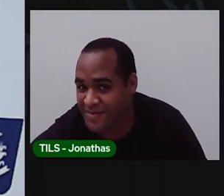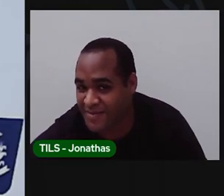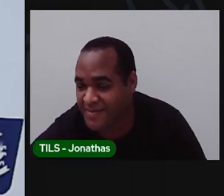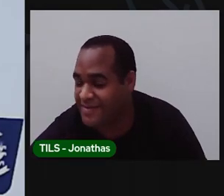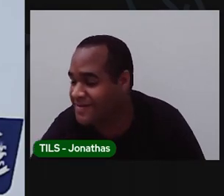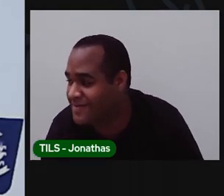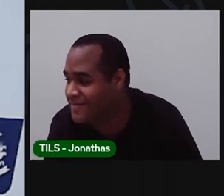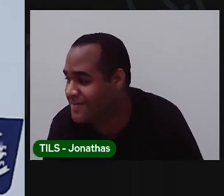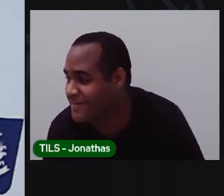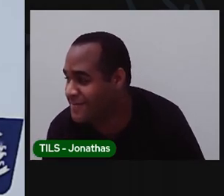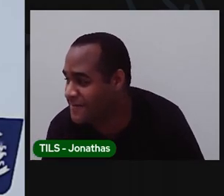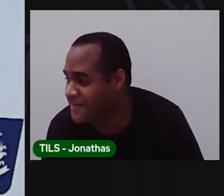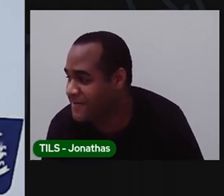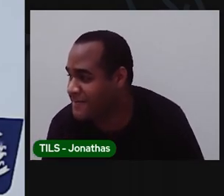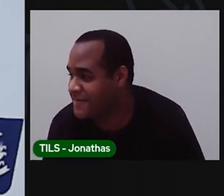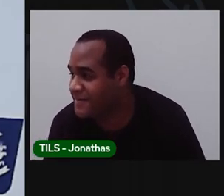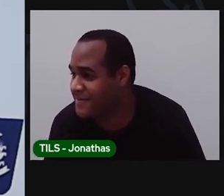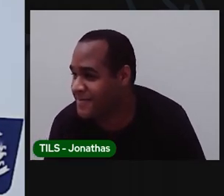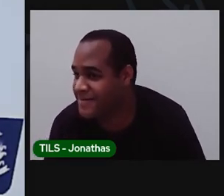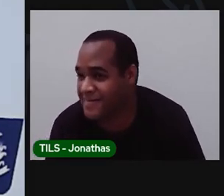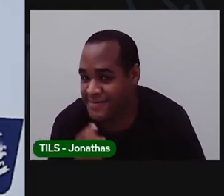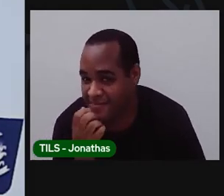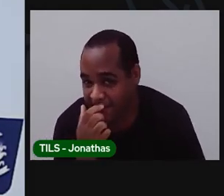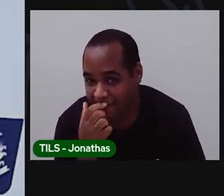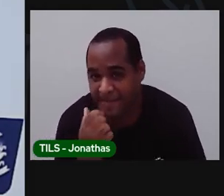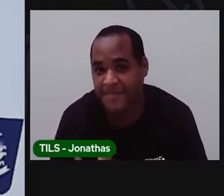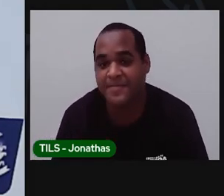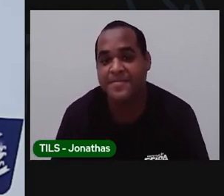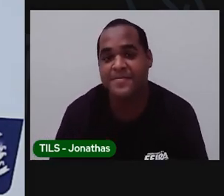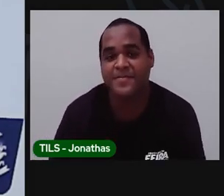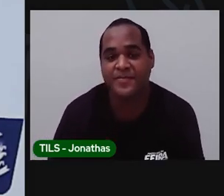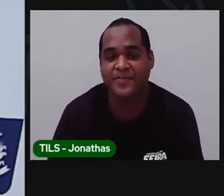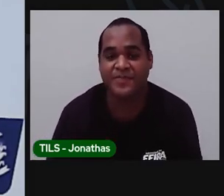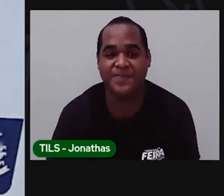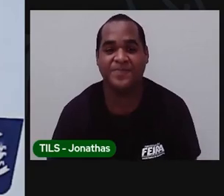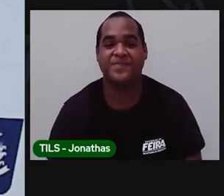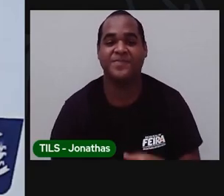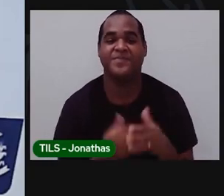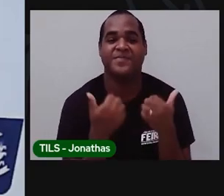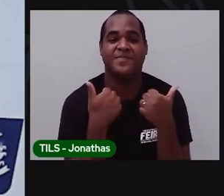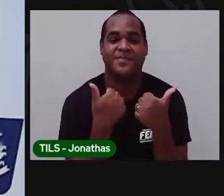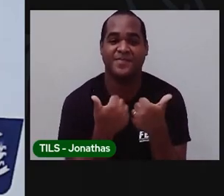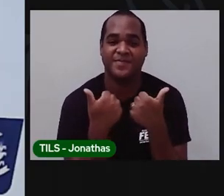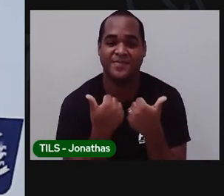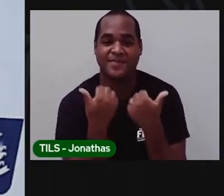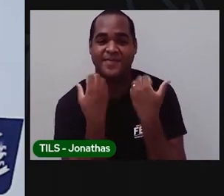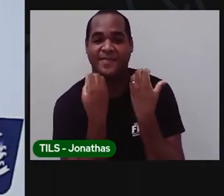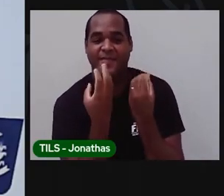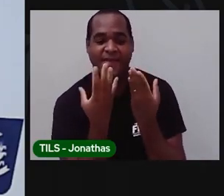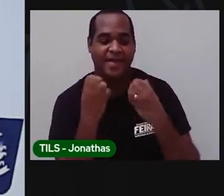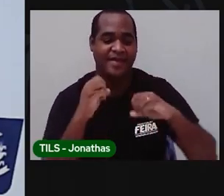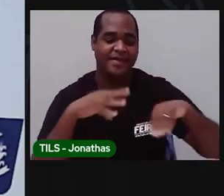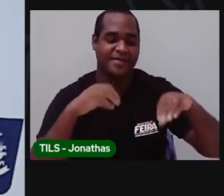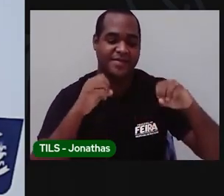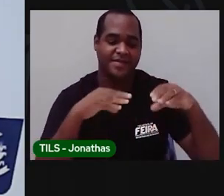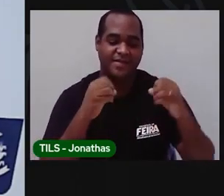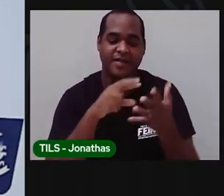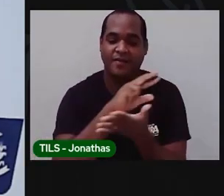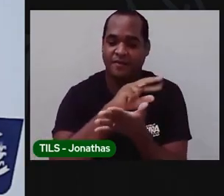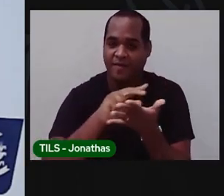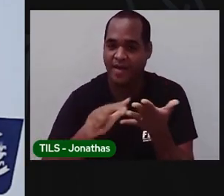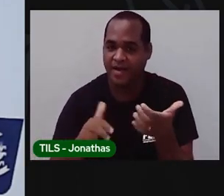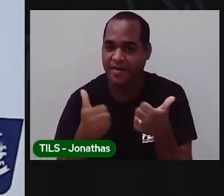Lembra aí? Lembrou? Hum, muito bem. Nós tivemos aulas sobre muitas coisas,